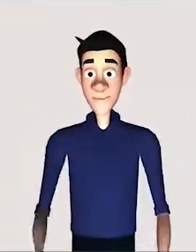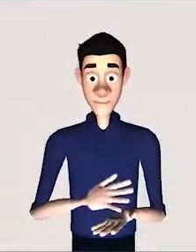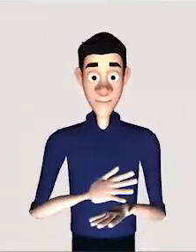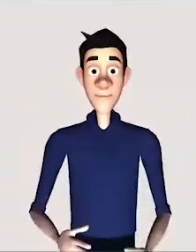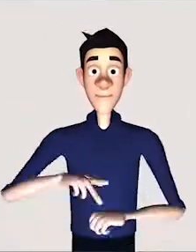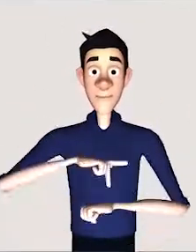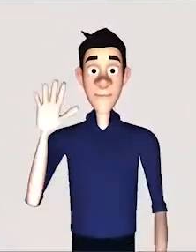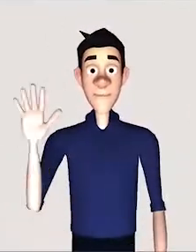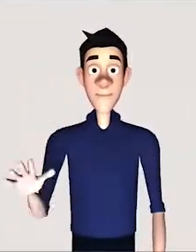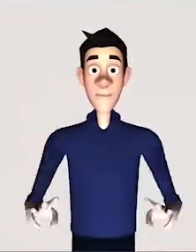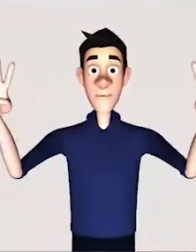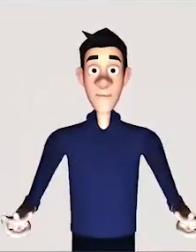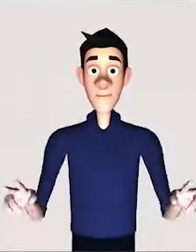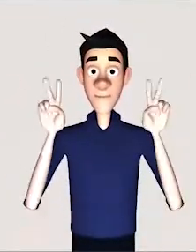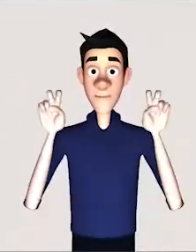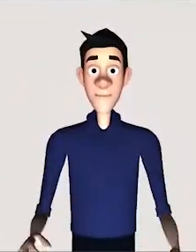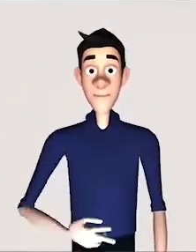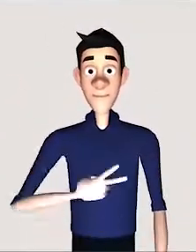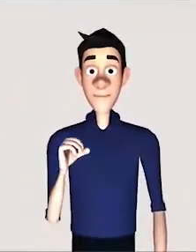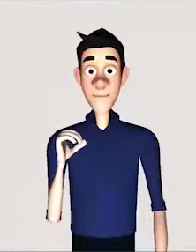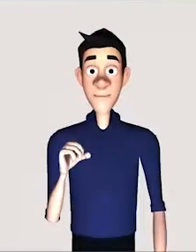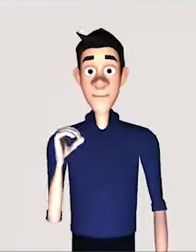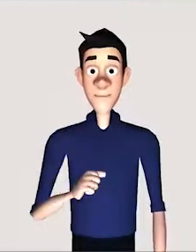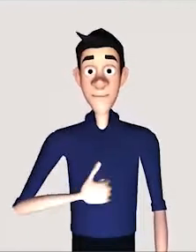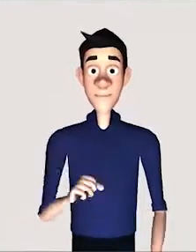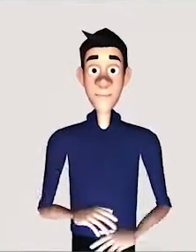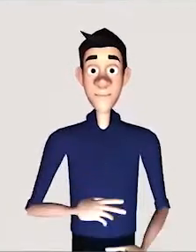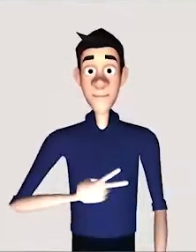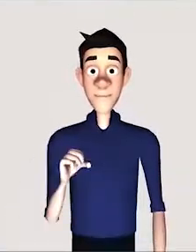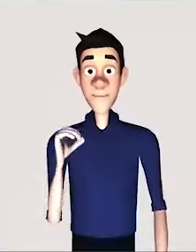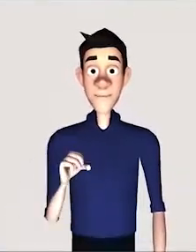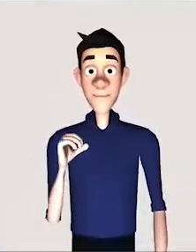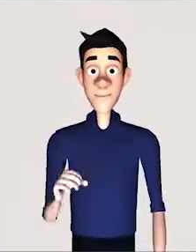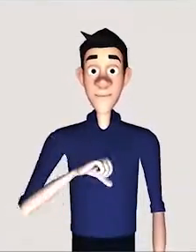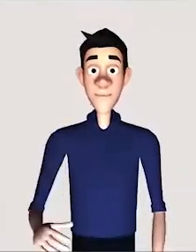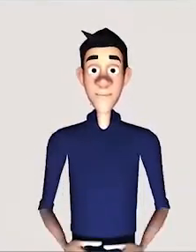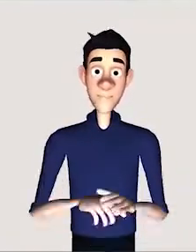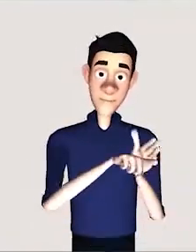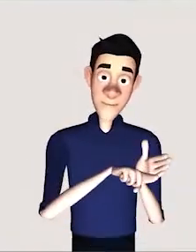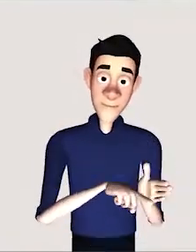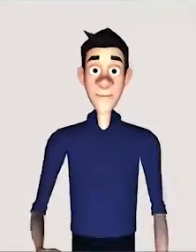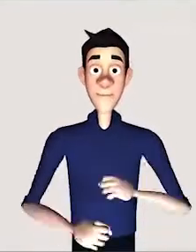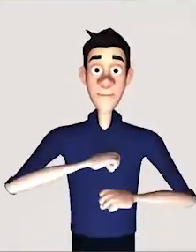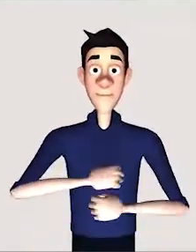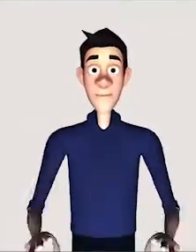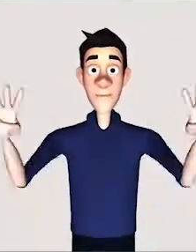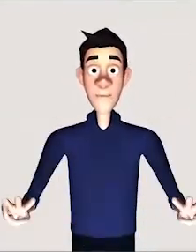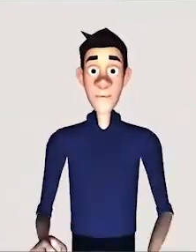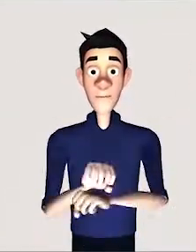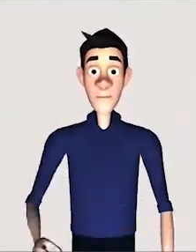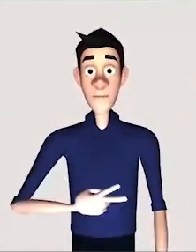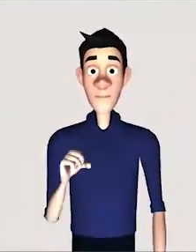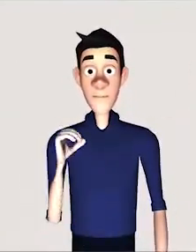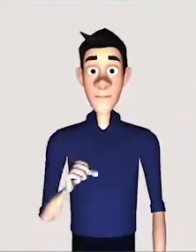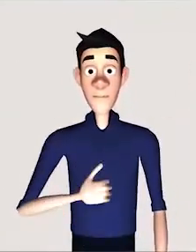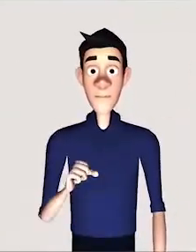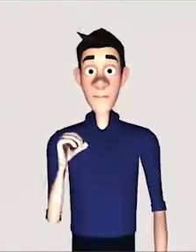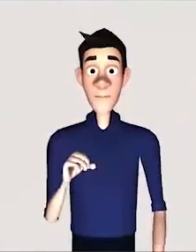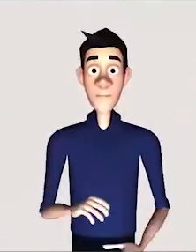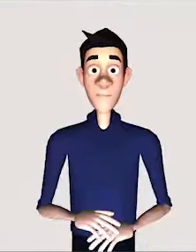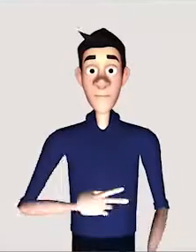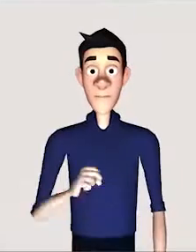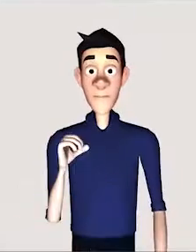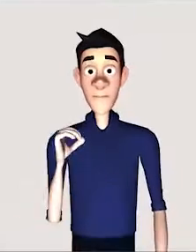para ele dar o quantitativo anual de visitantes nesses anos abordados. E manteve